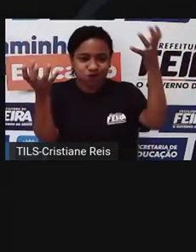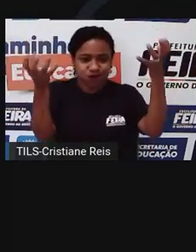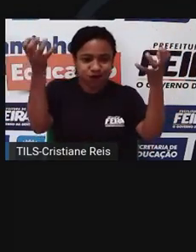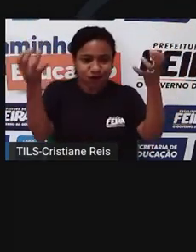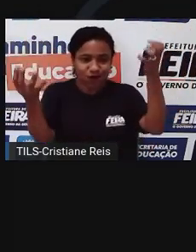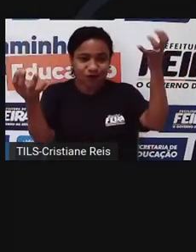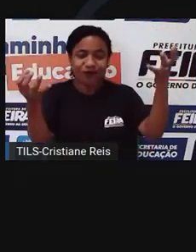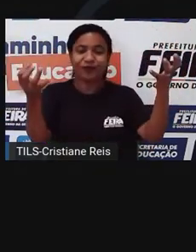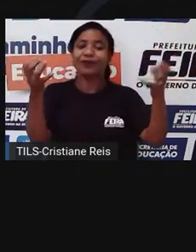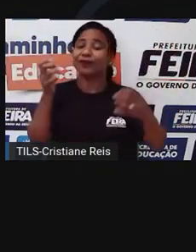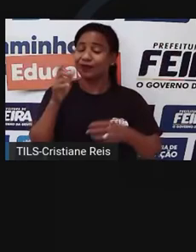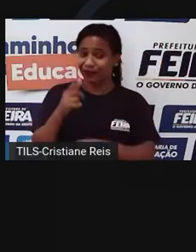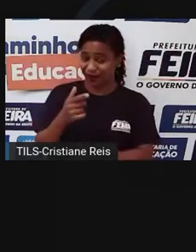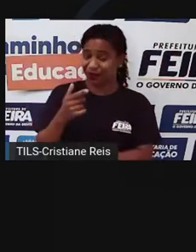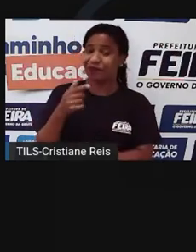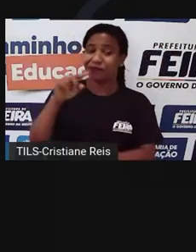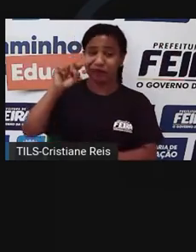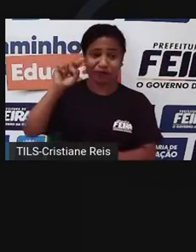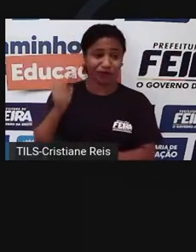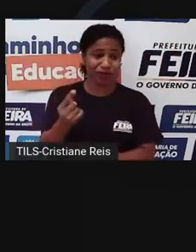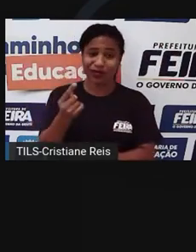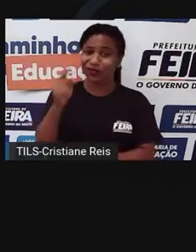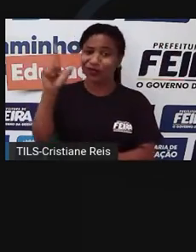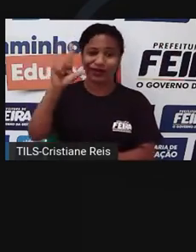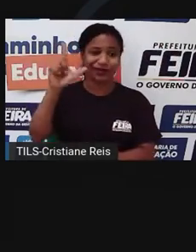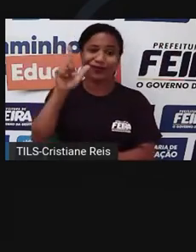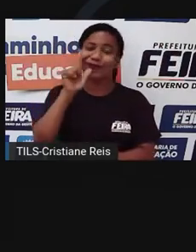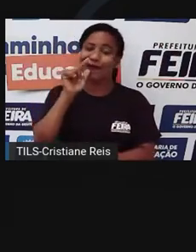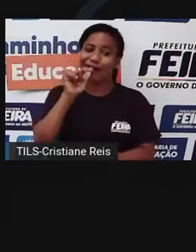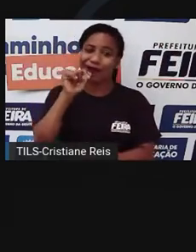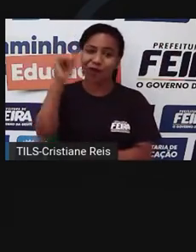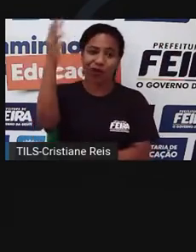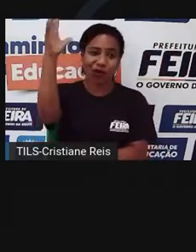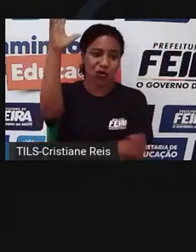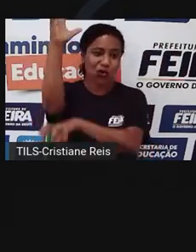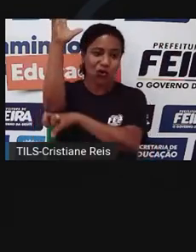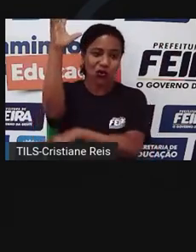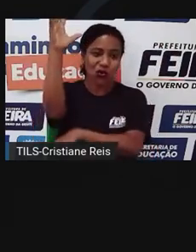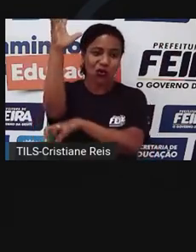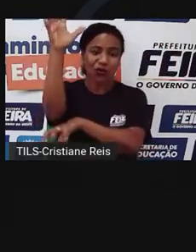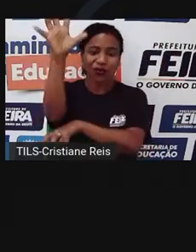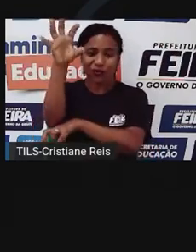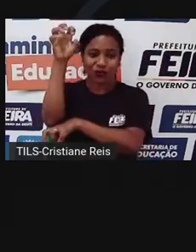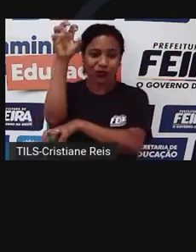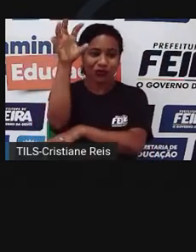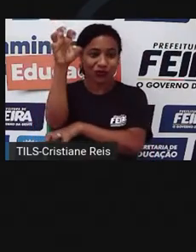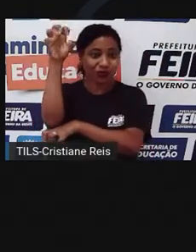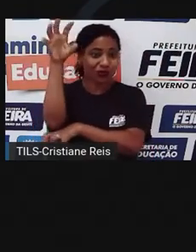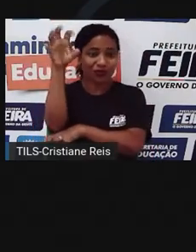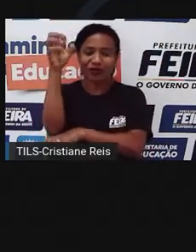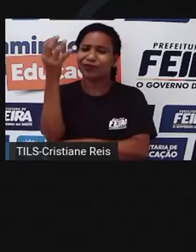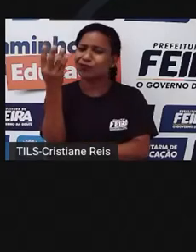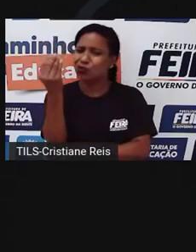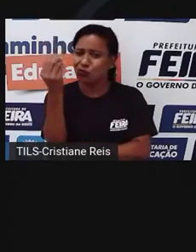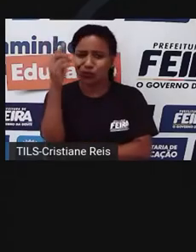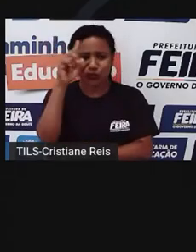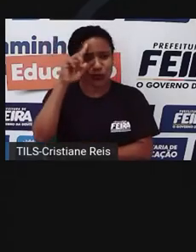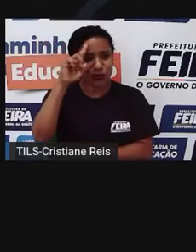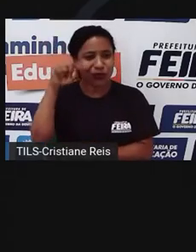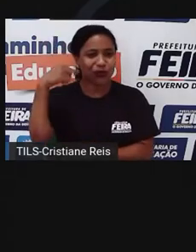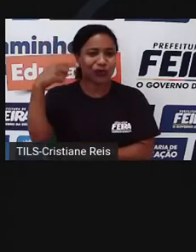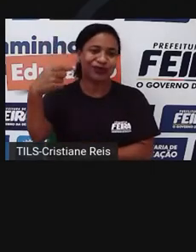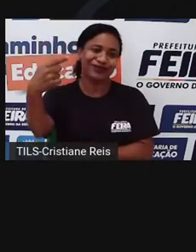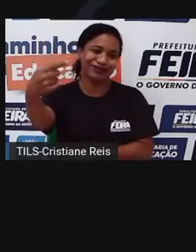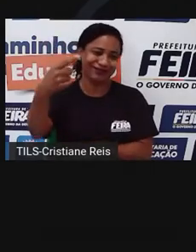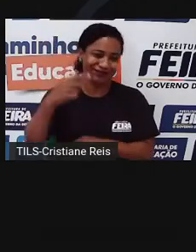litros de água em um dia. Para toda a Amazônia, é um volume que chega a 20 bilhões de toneladas de água em um dia. Para você ter uma ideia do tamanho